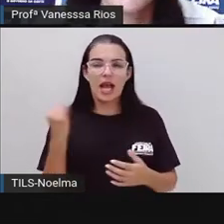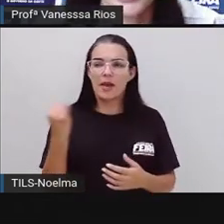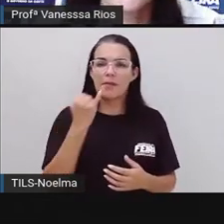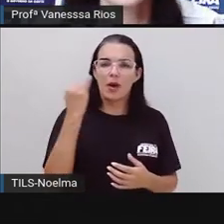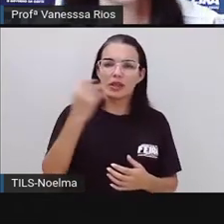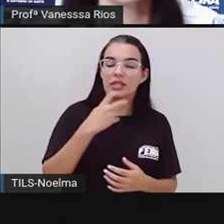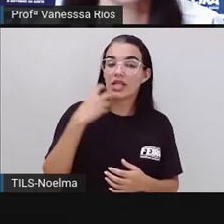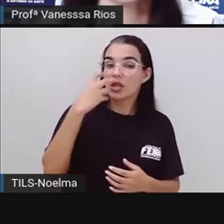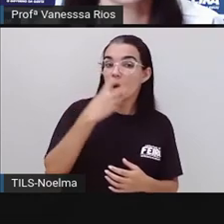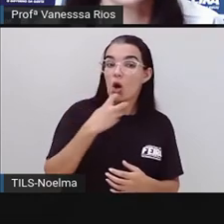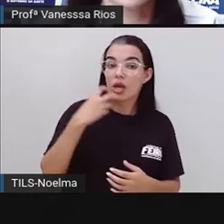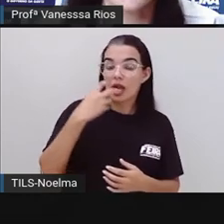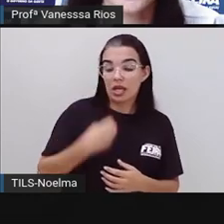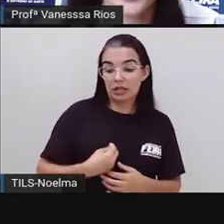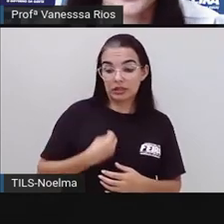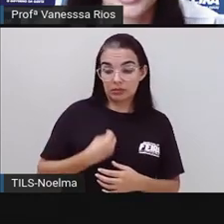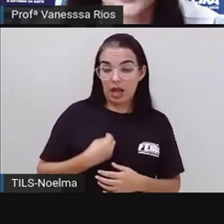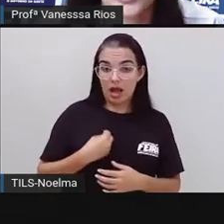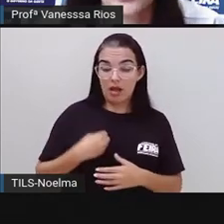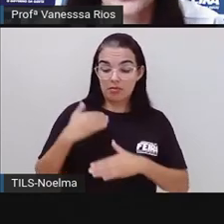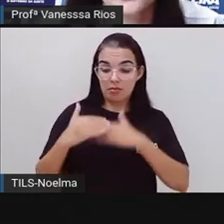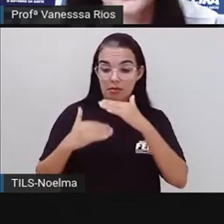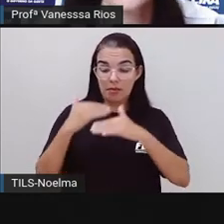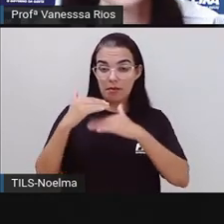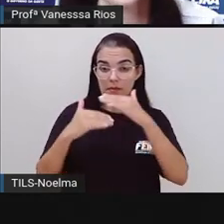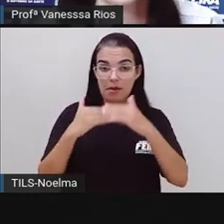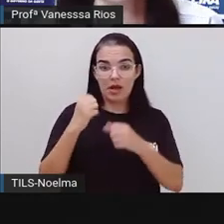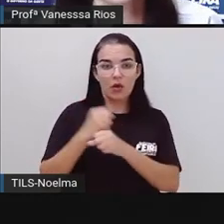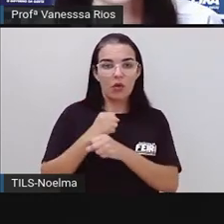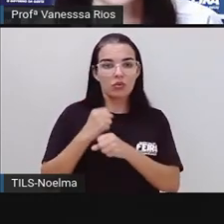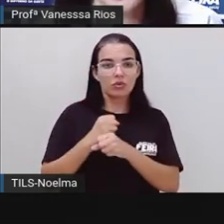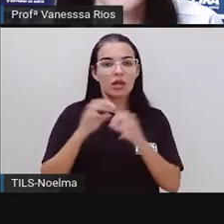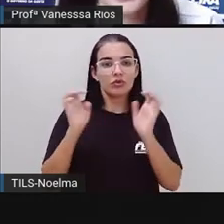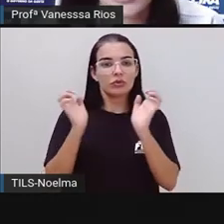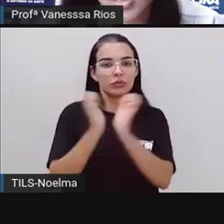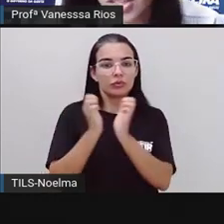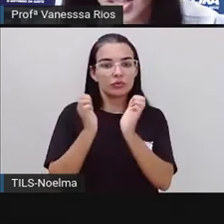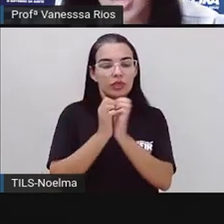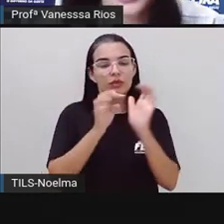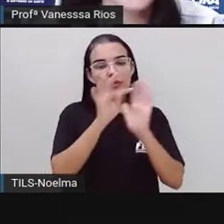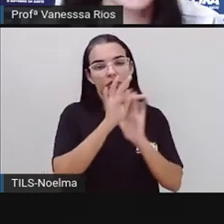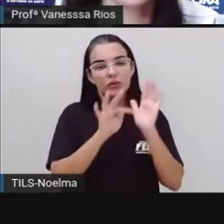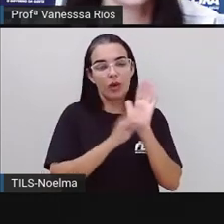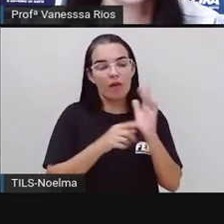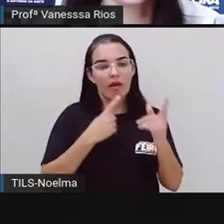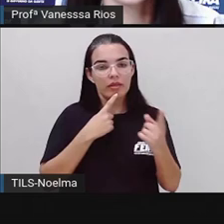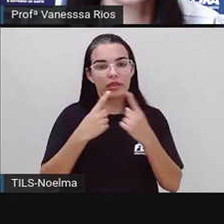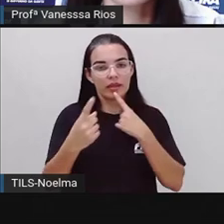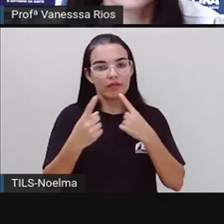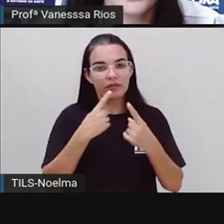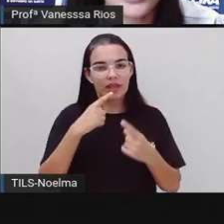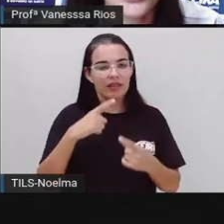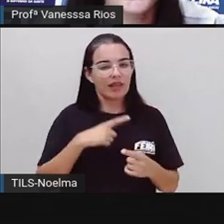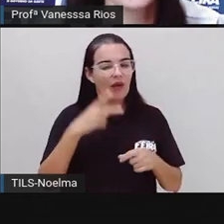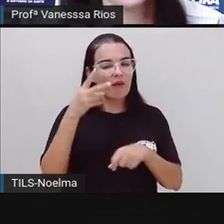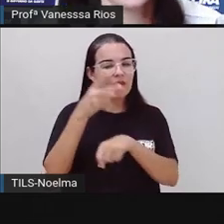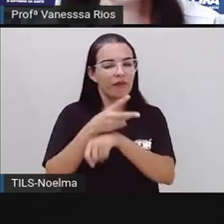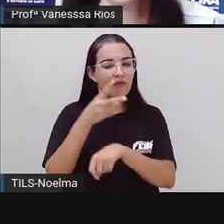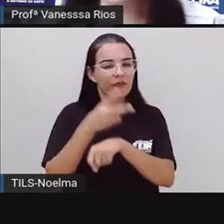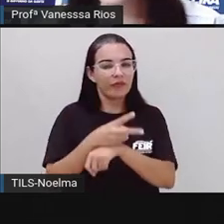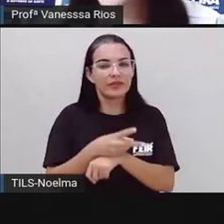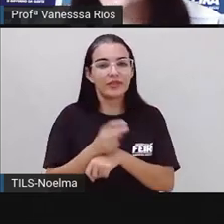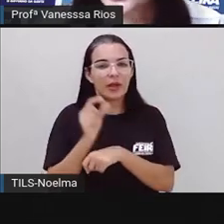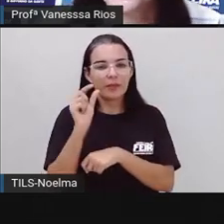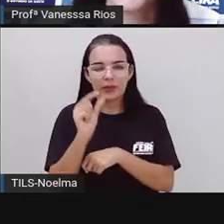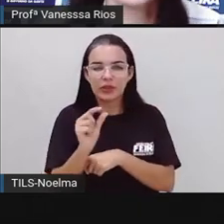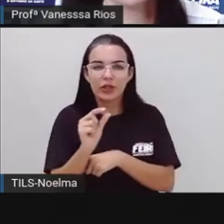oralidade está presente nesse processo de construção do gênero textual à entrevista, a Pró trouxe um vídeo, é